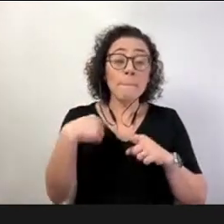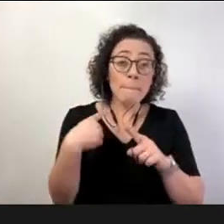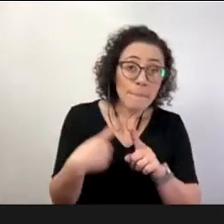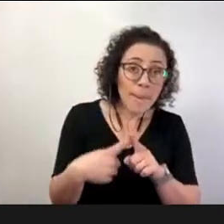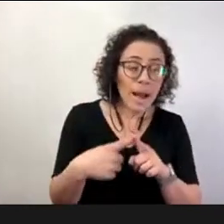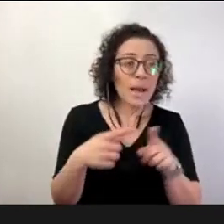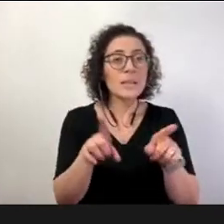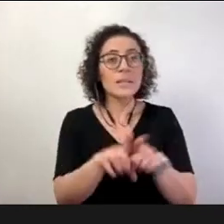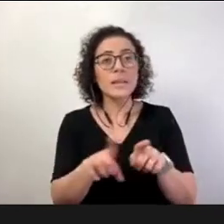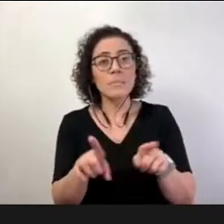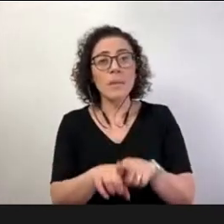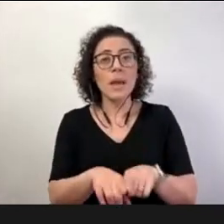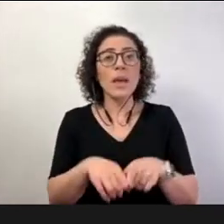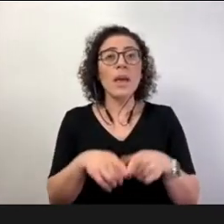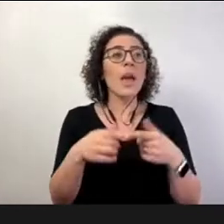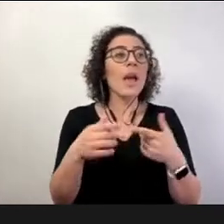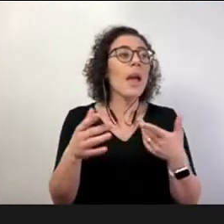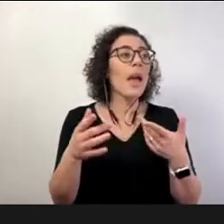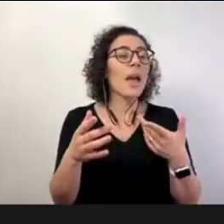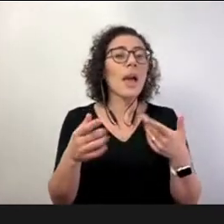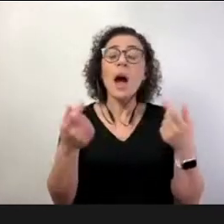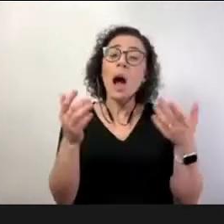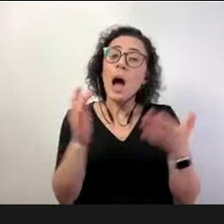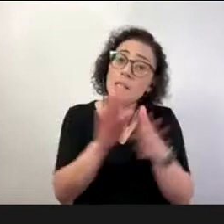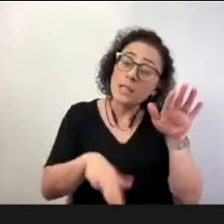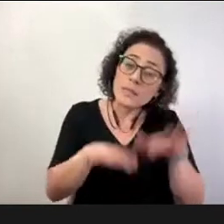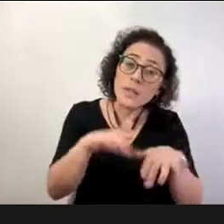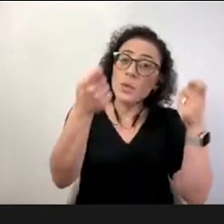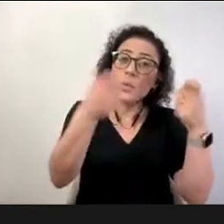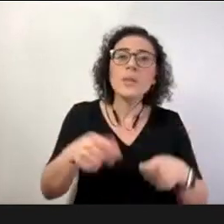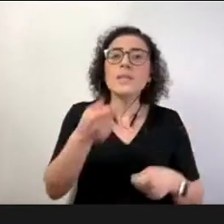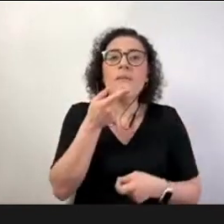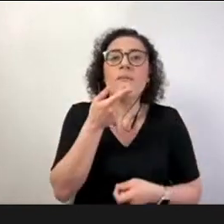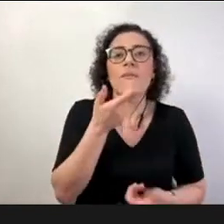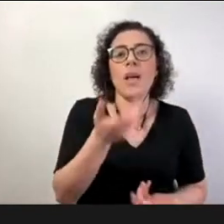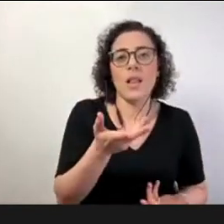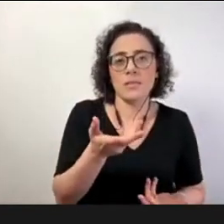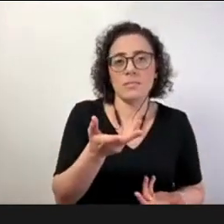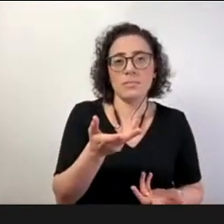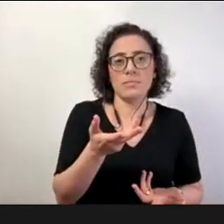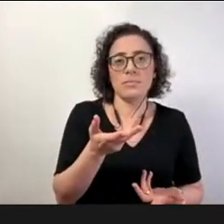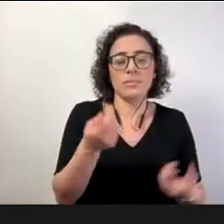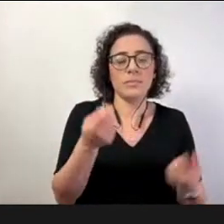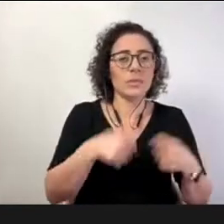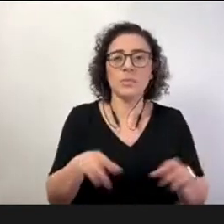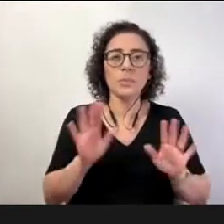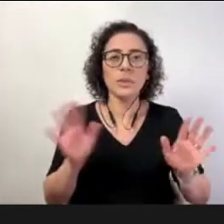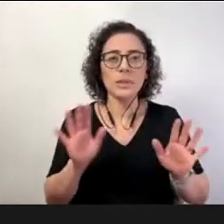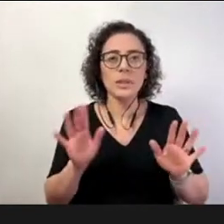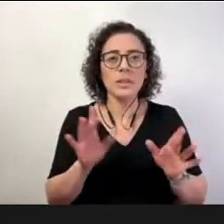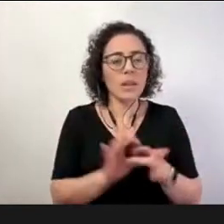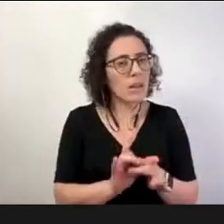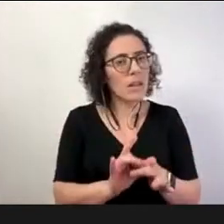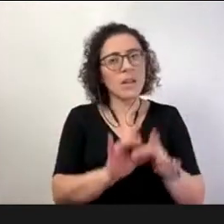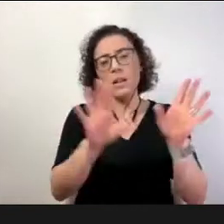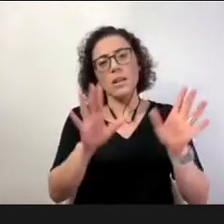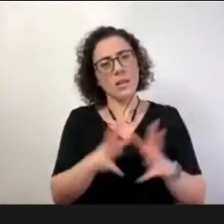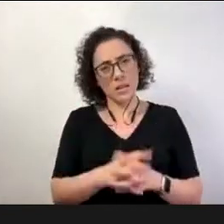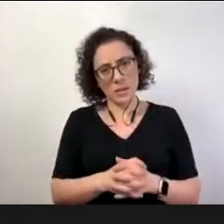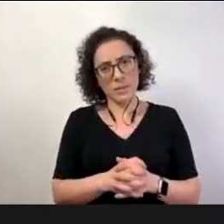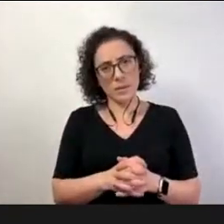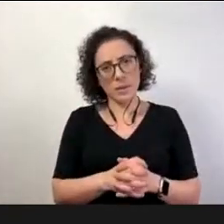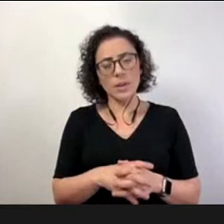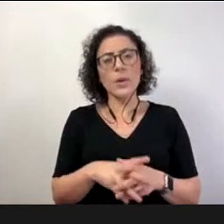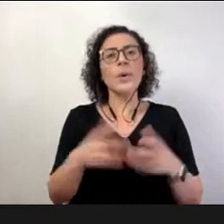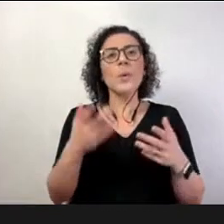integralmente ali comigo o outro não sabe se eu tô integralmente ali com ele então esses três pontos também pra formar essa atividade da confiança